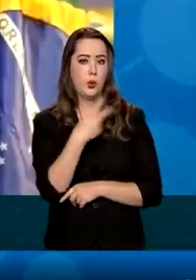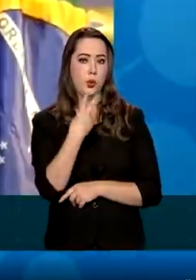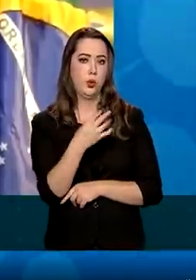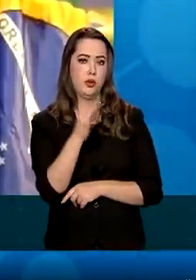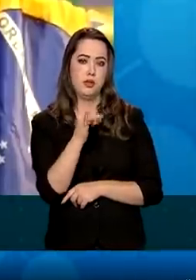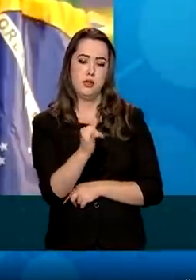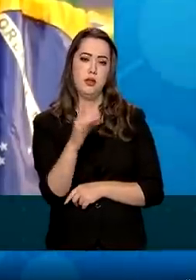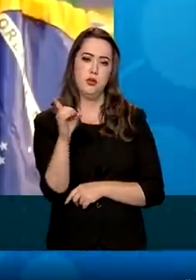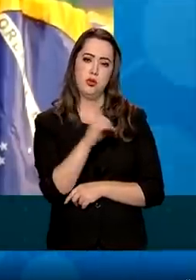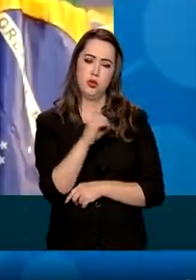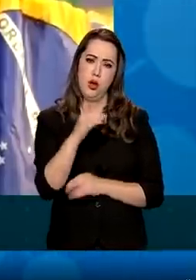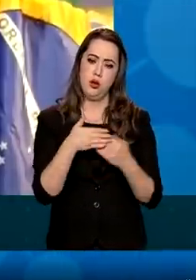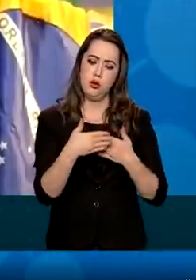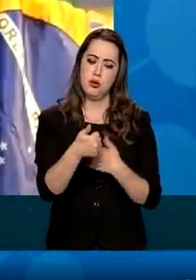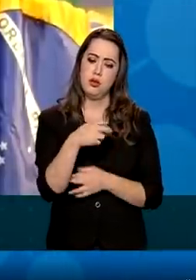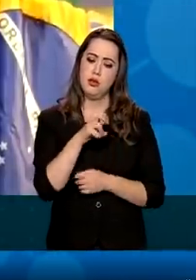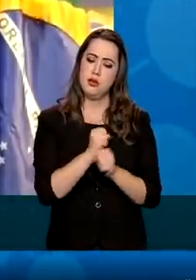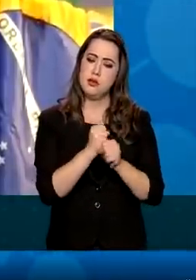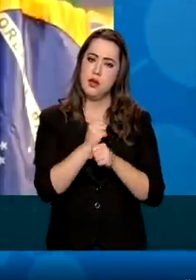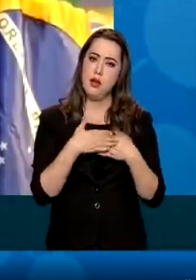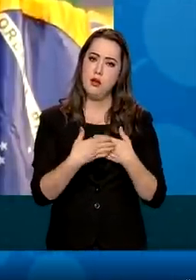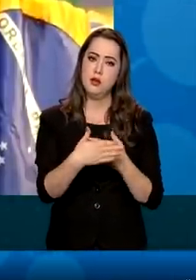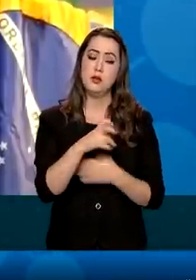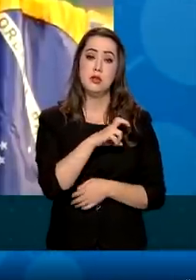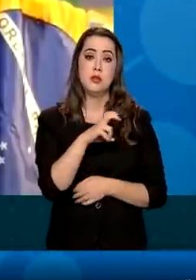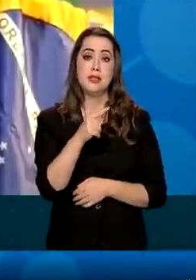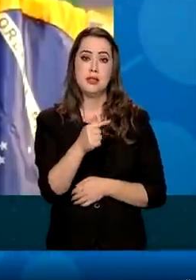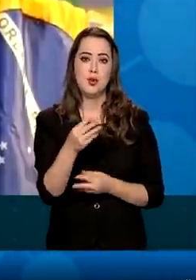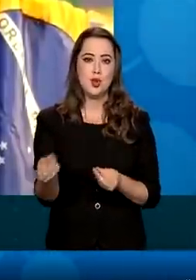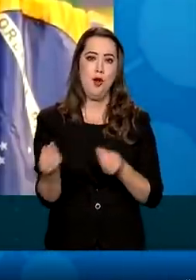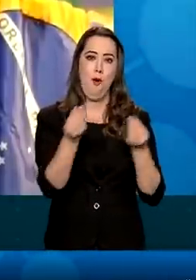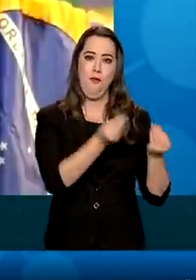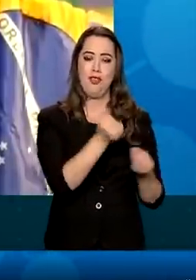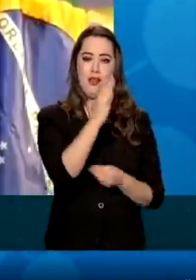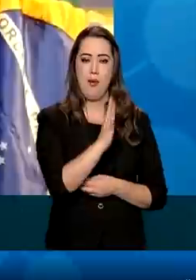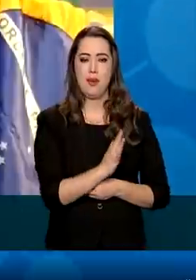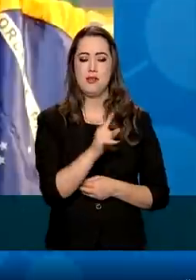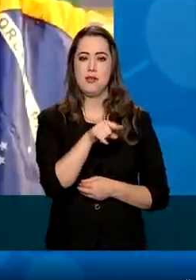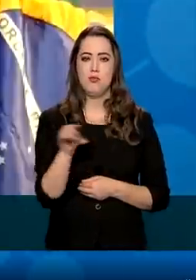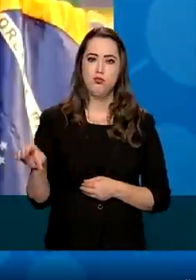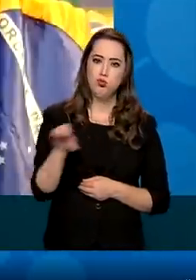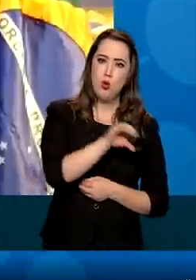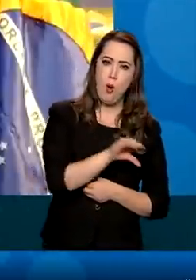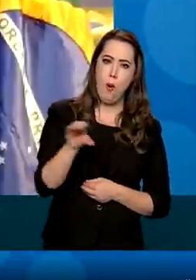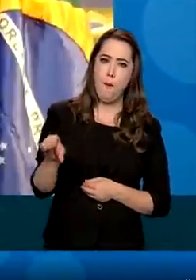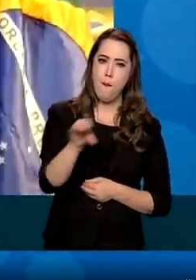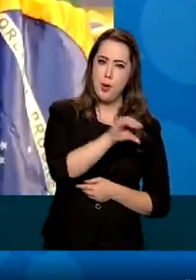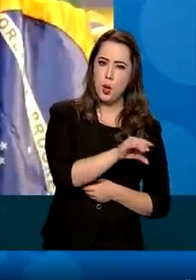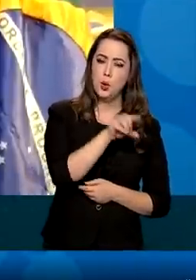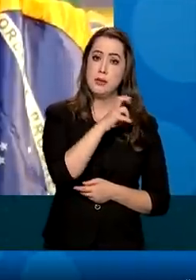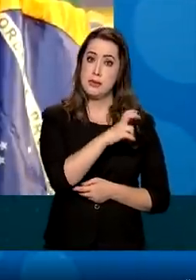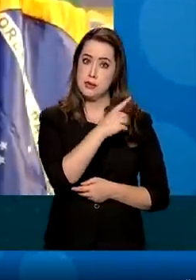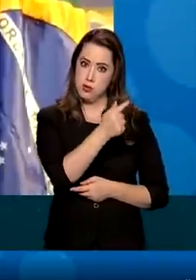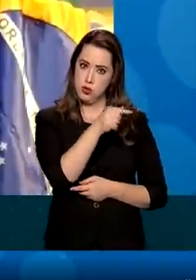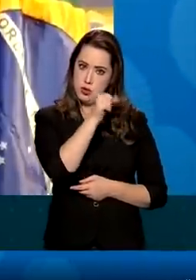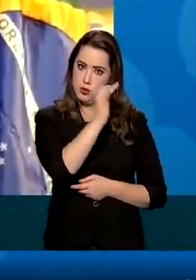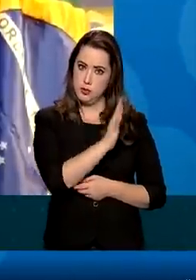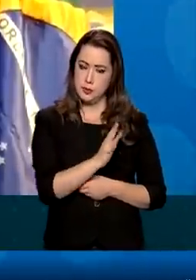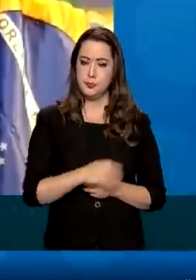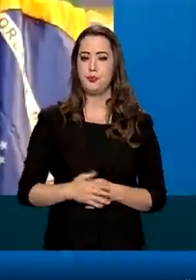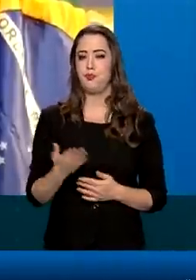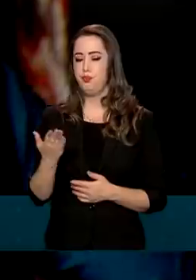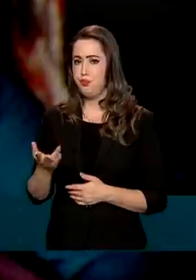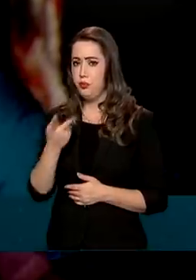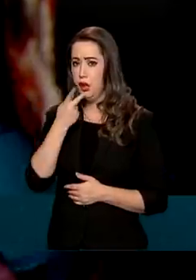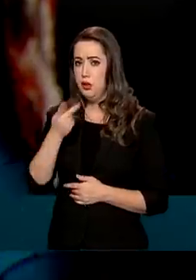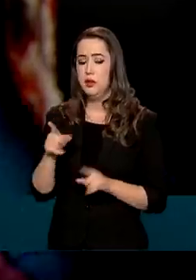próximos 15 anos que o leilão que o 5G vai trazer para o Brasil em investimentos. O ministro Fábio Faria lembrou que o 5G